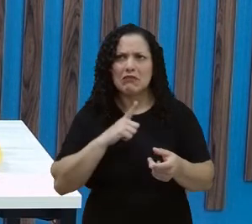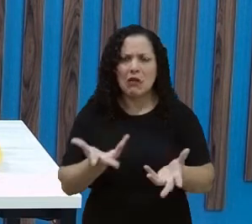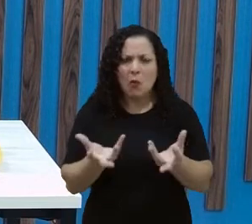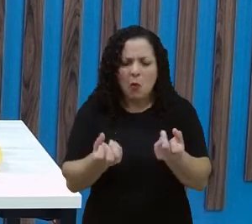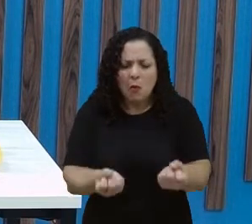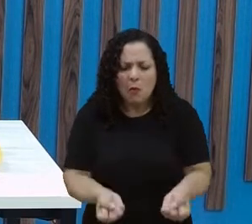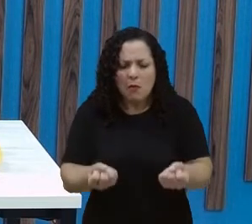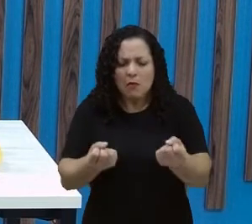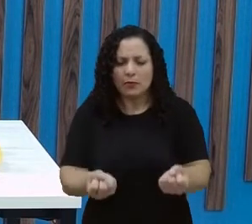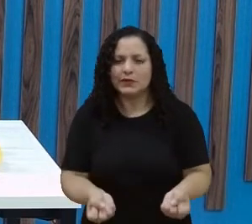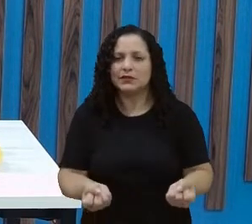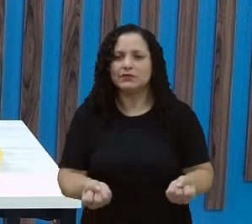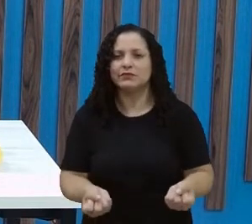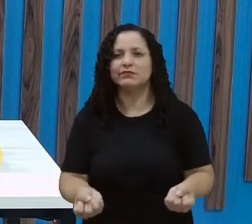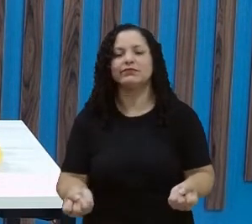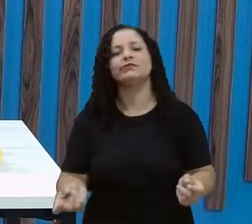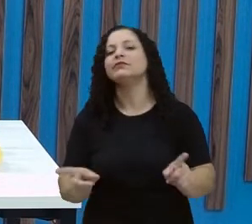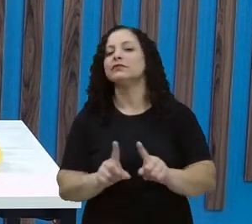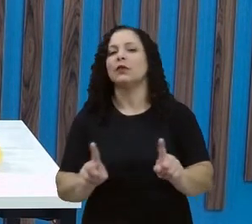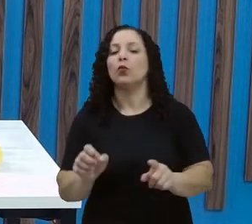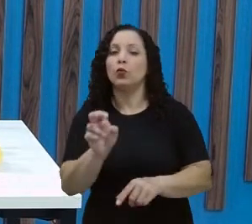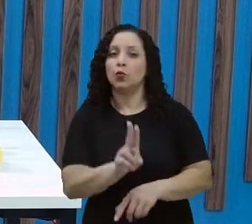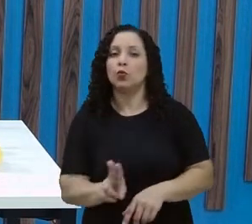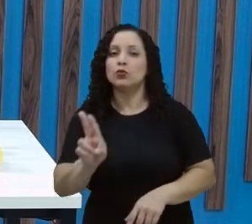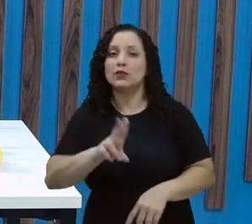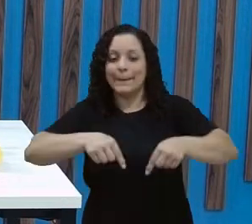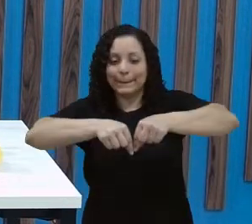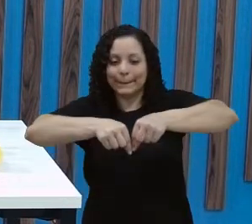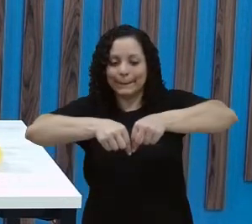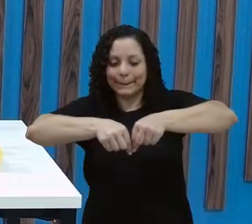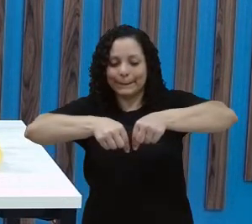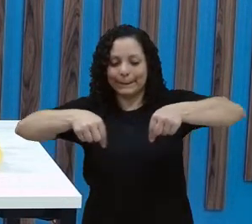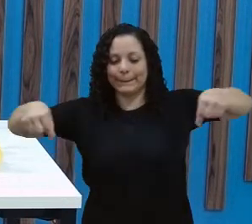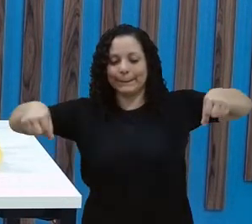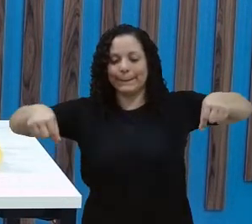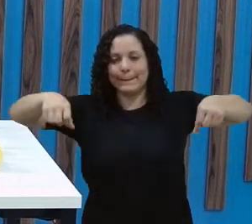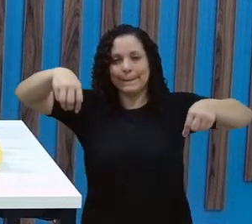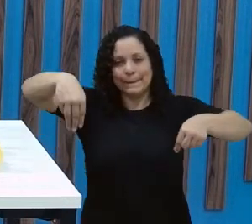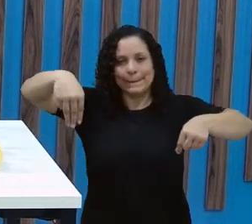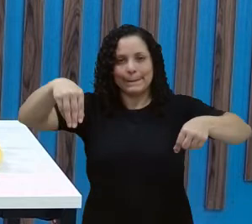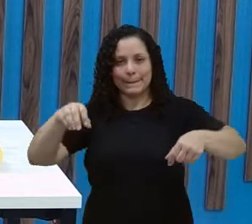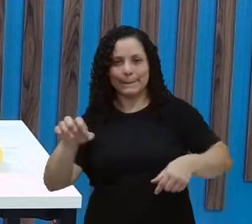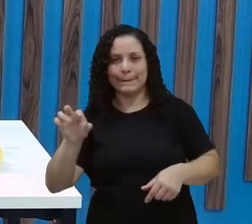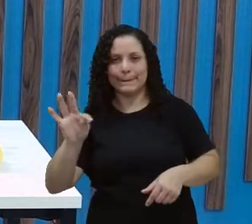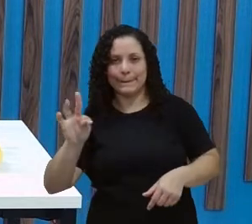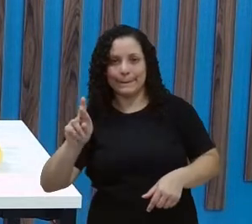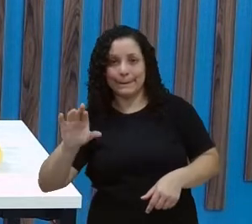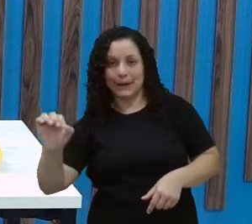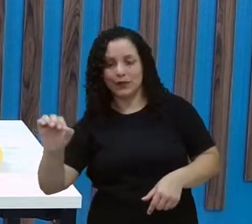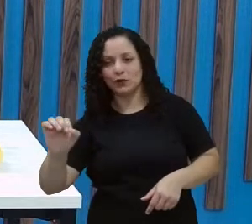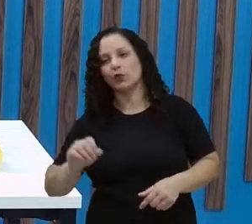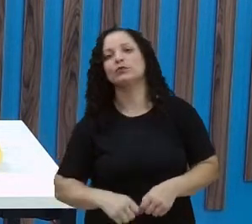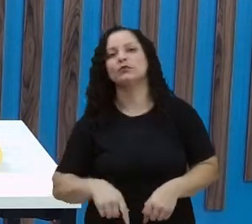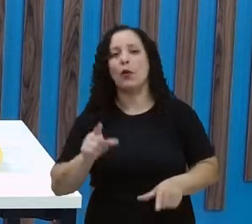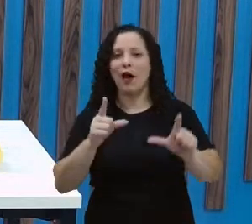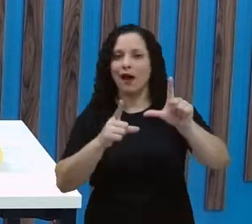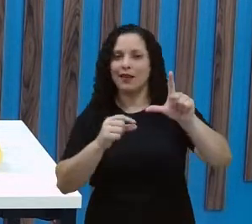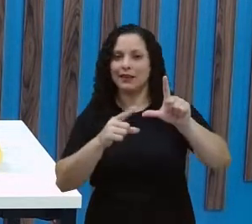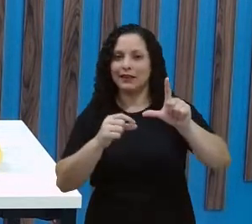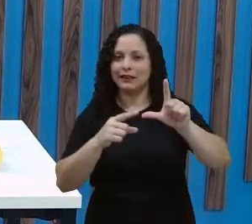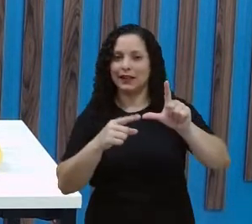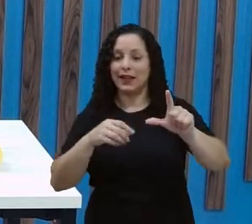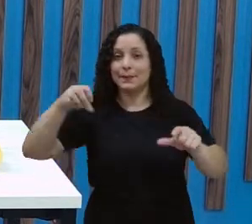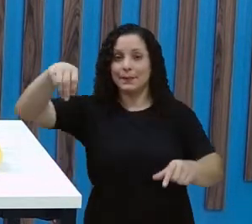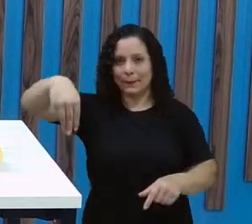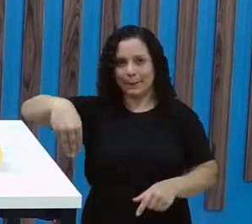A gente pode utilizar o metro para medir o comprimento, tá certo? E a letra que representa o metro é a